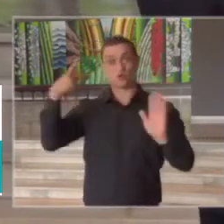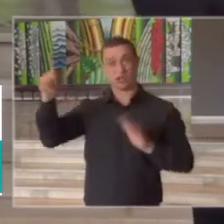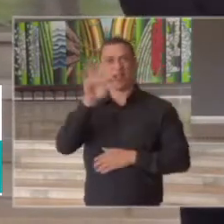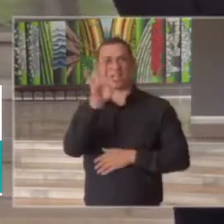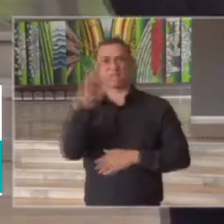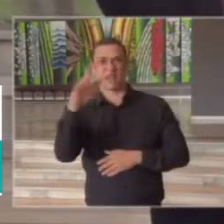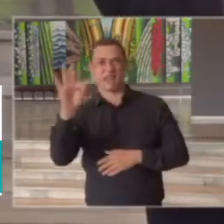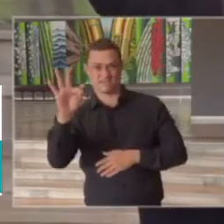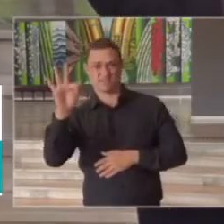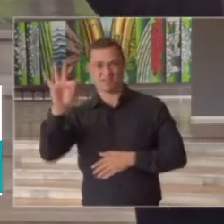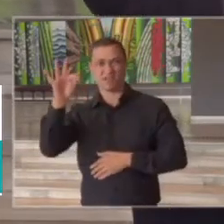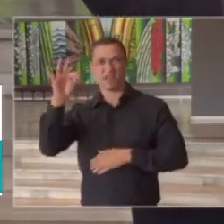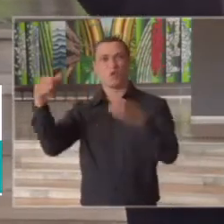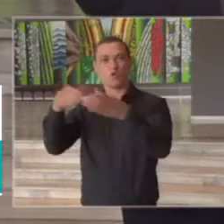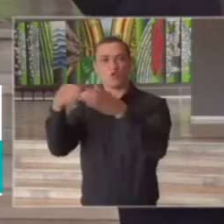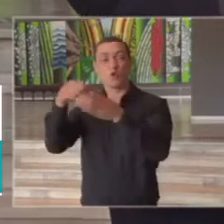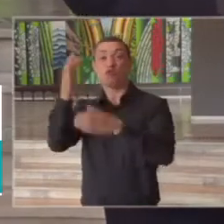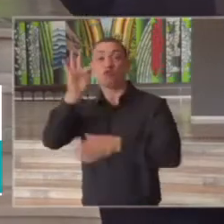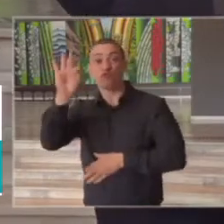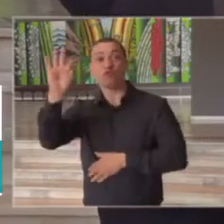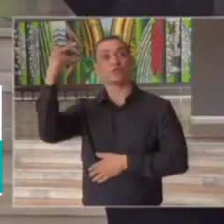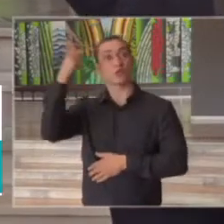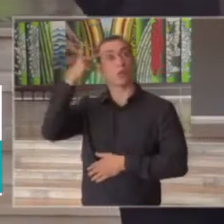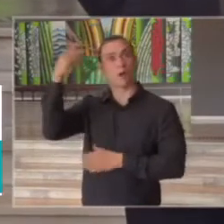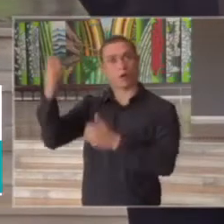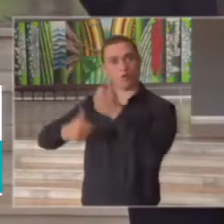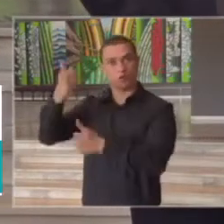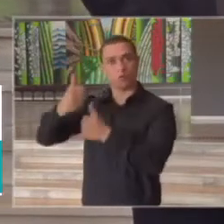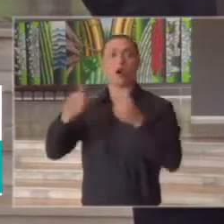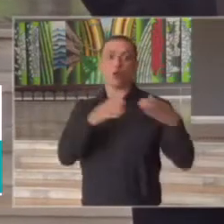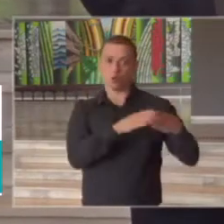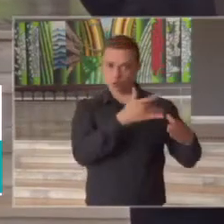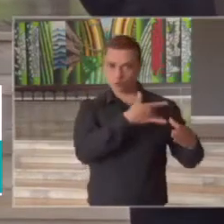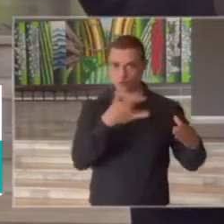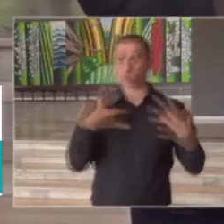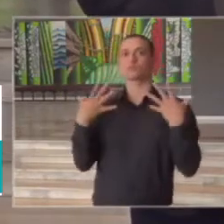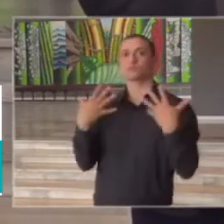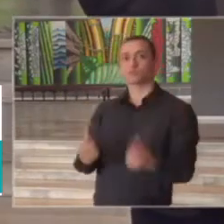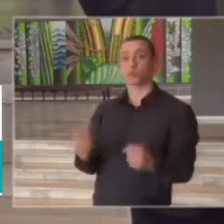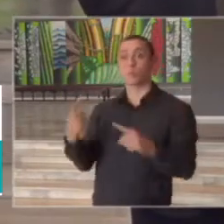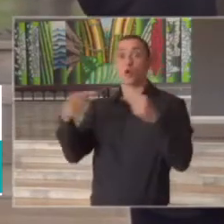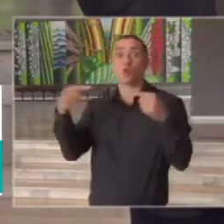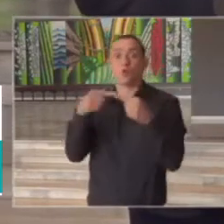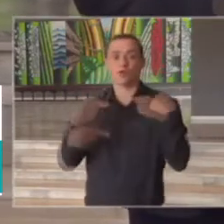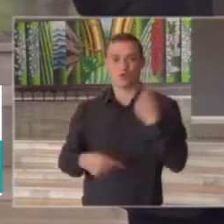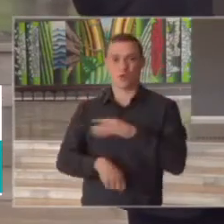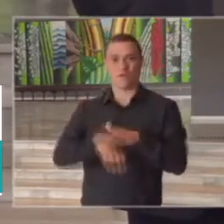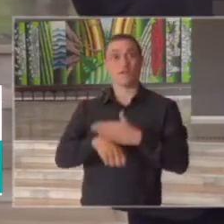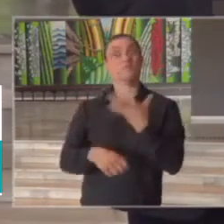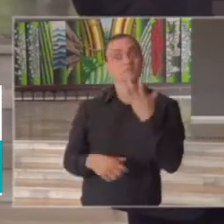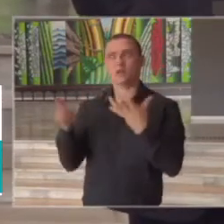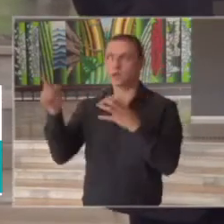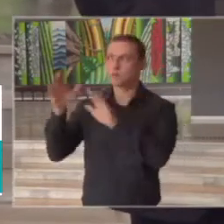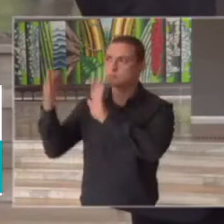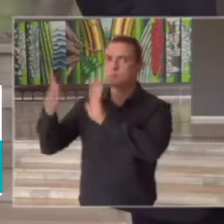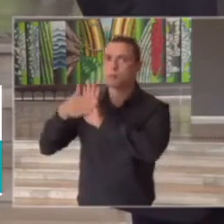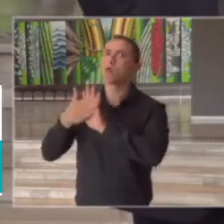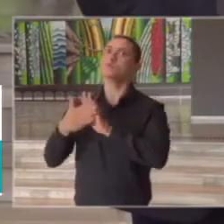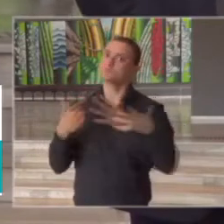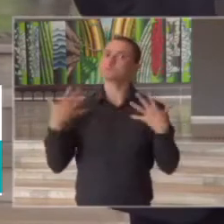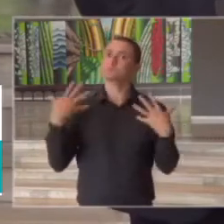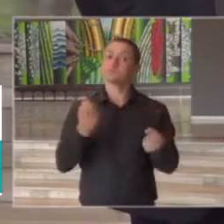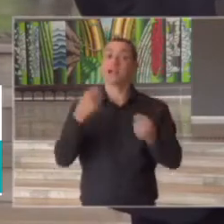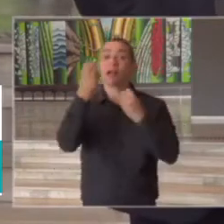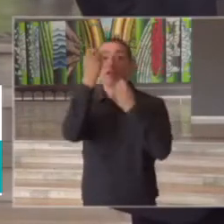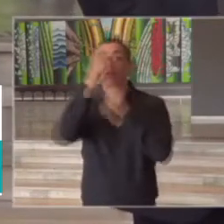Paulista de Futebol que foi aceito pelo Comitê de Saúde porque veio ao encontro daquilo que se desejava e esta é uma informação